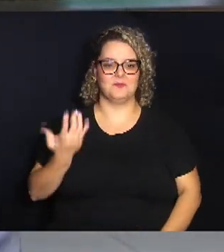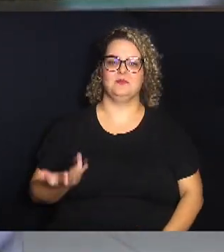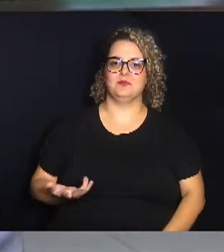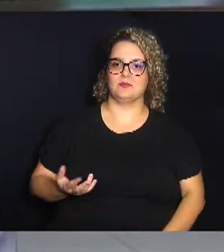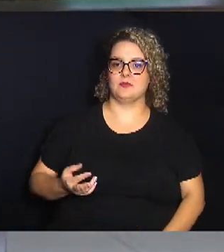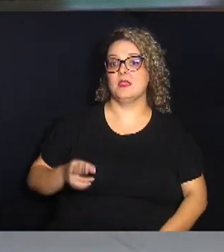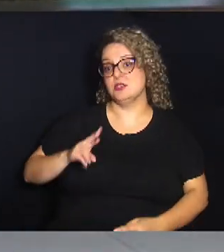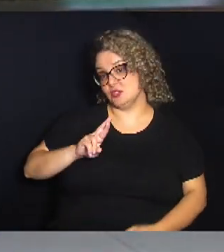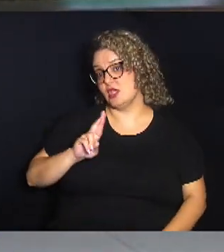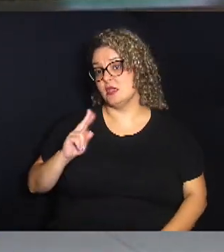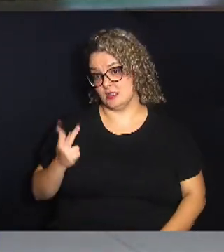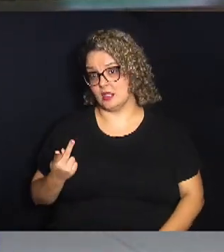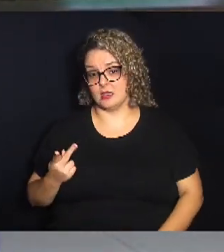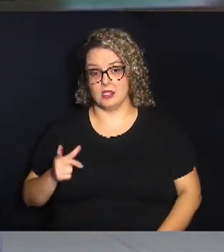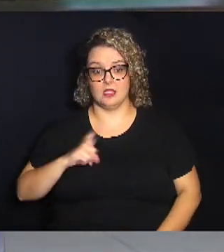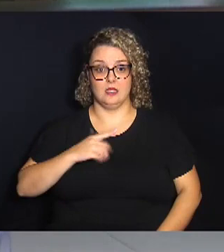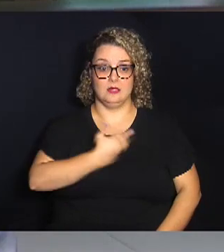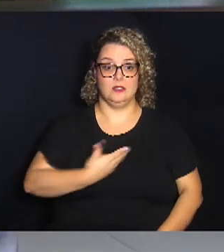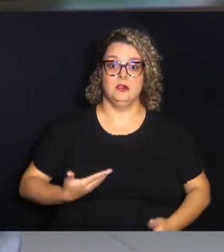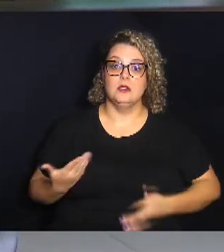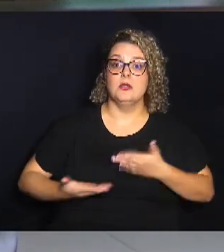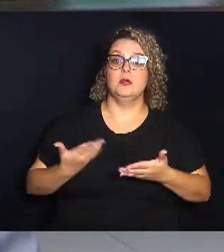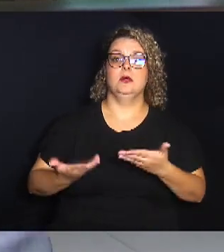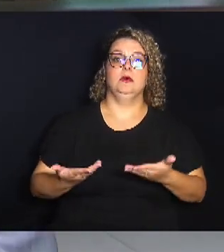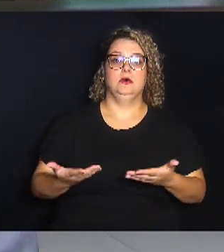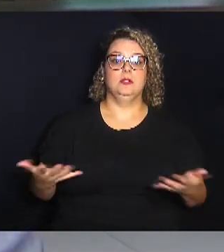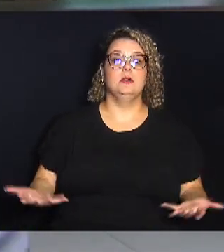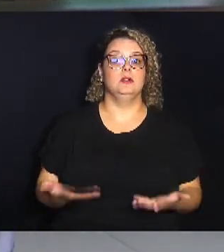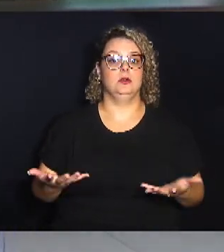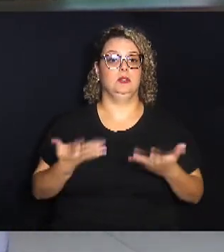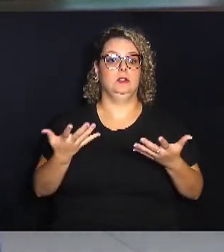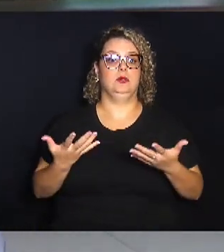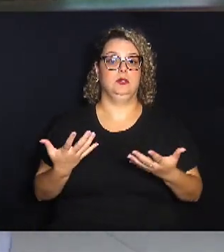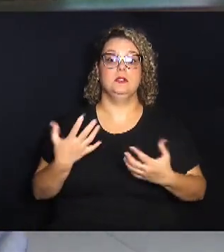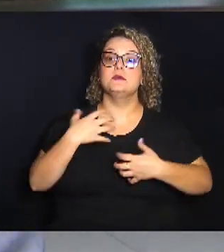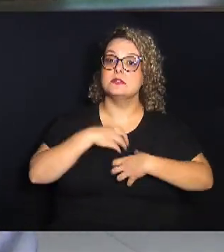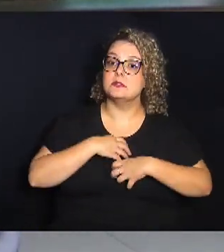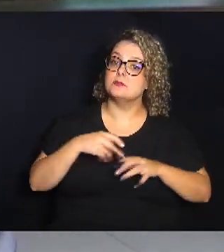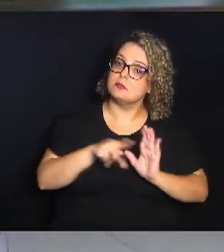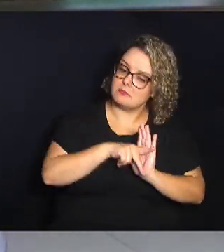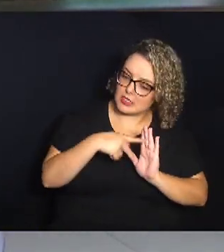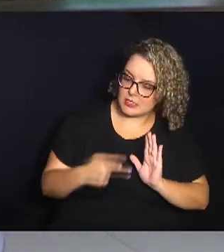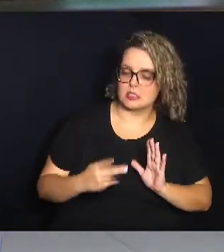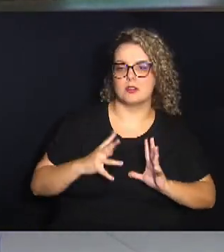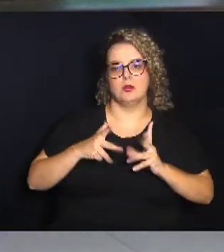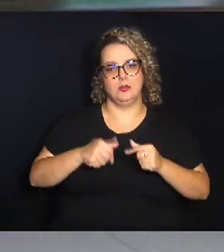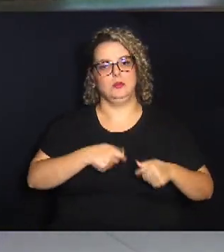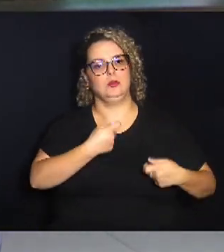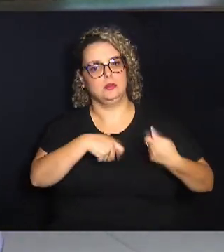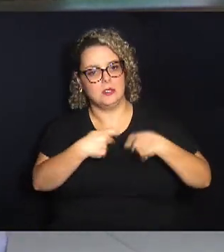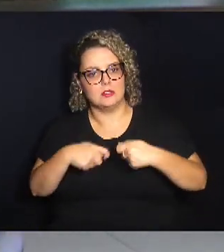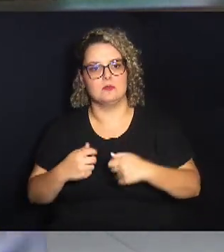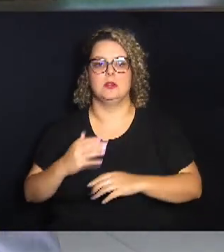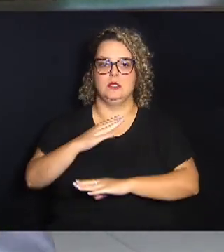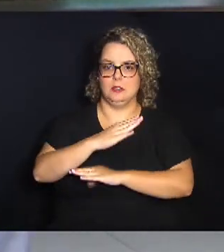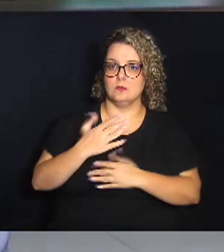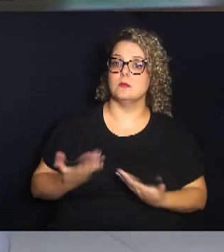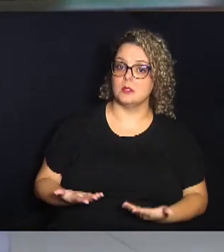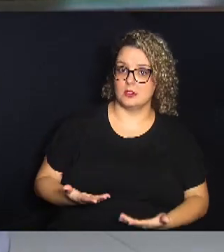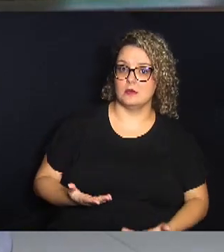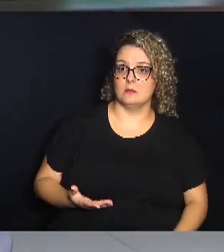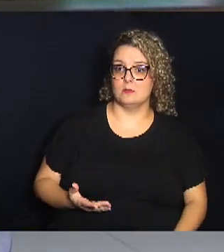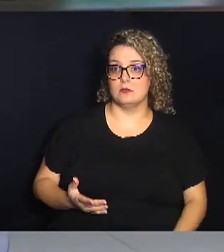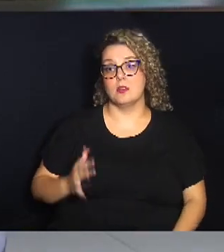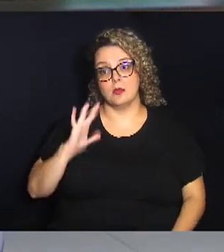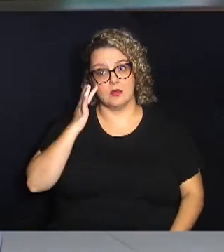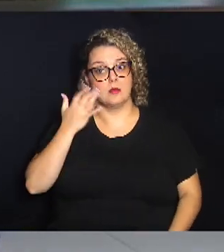humanos, você ter servidores estimulados, servidores sempre integrados com toda a atividade administrativa da casa, que além